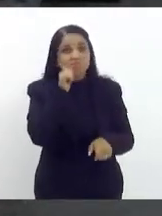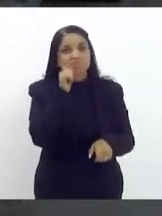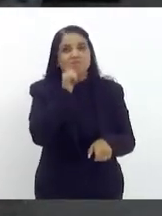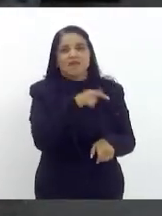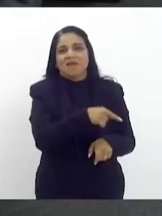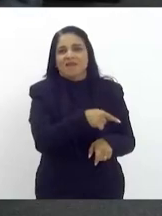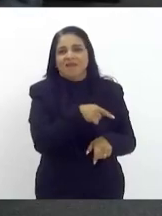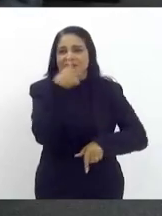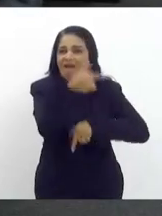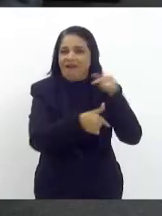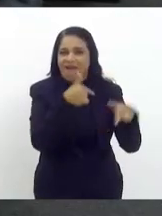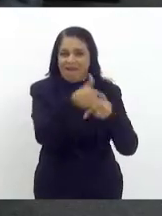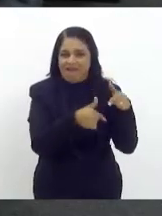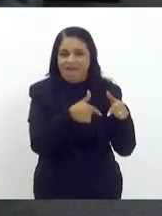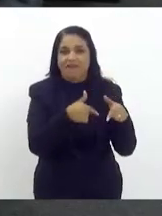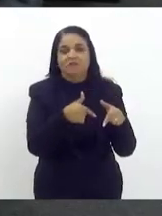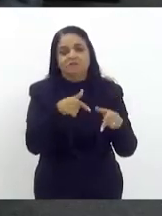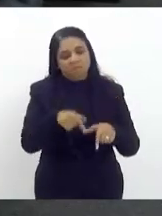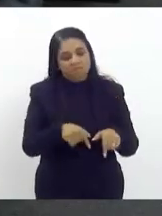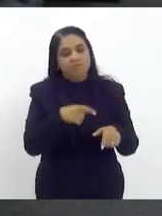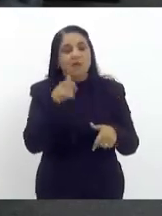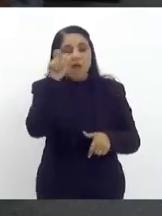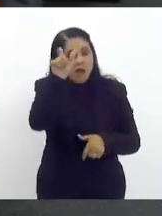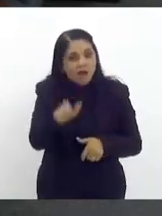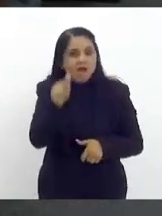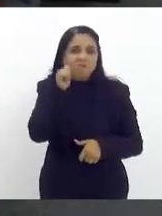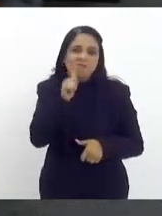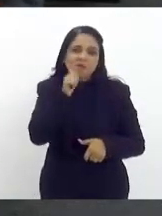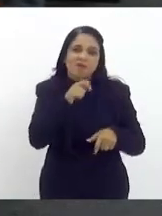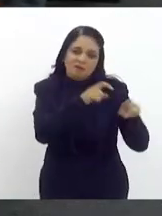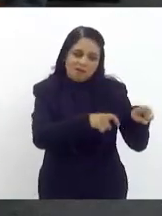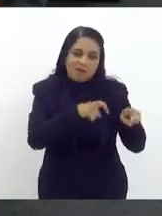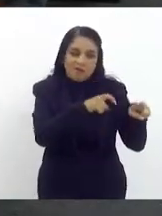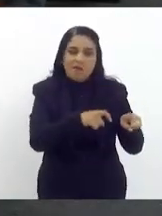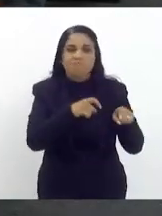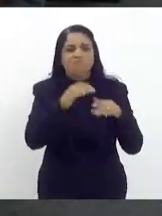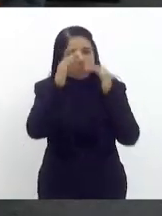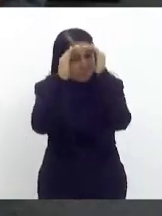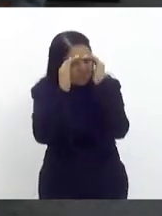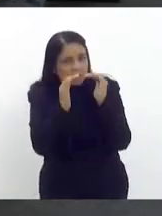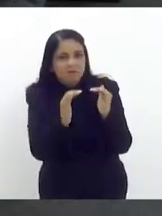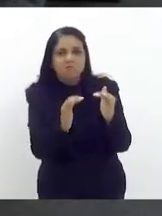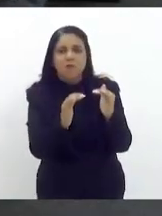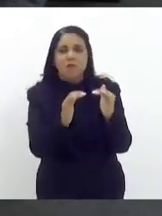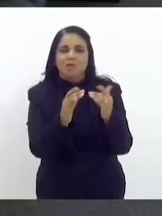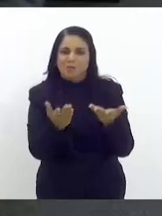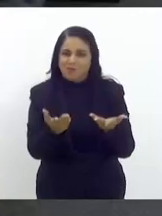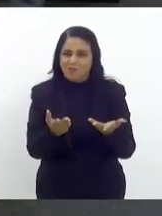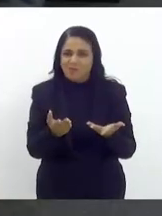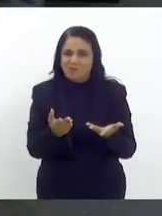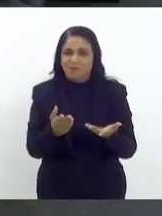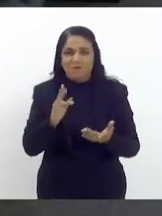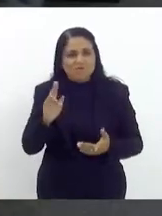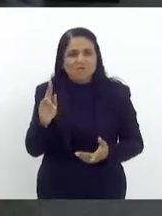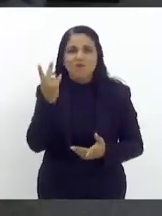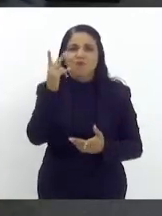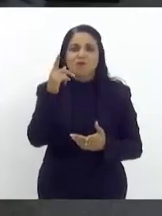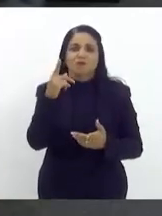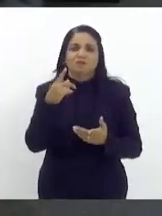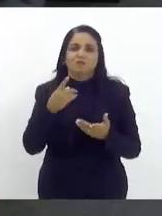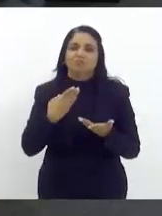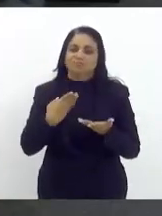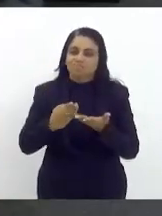camponesa merece ter aqui o nosso respeito e dignidade com ela portanto senhor presidente o parecer é